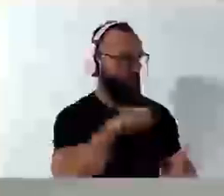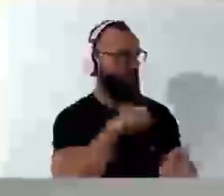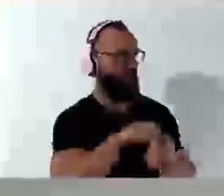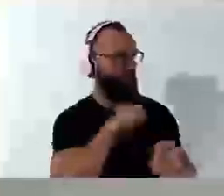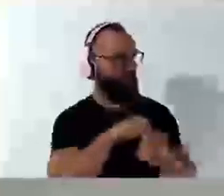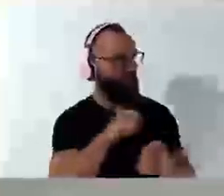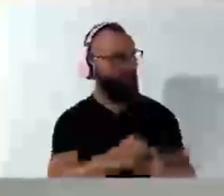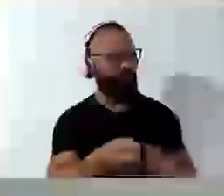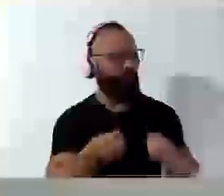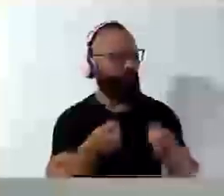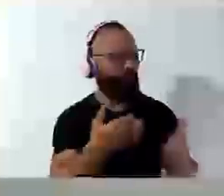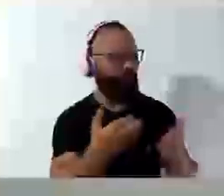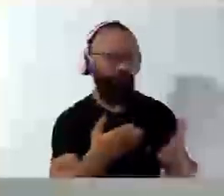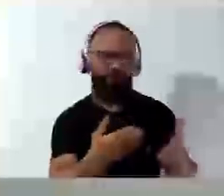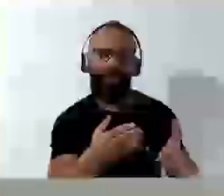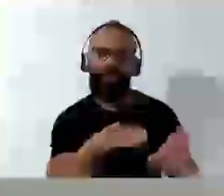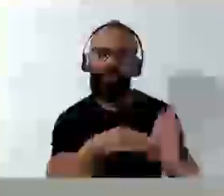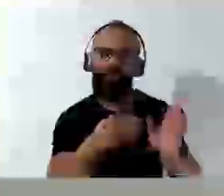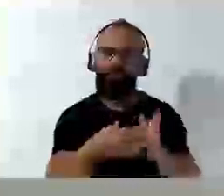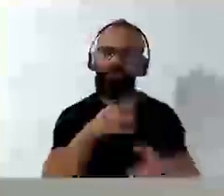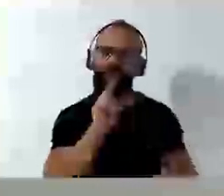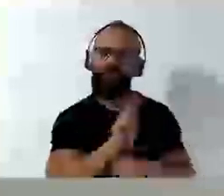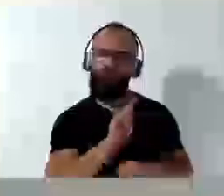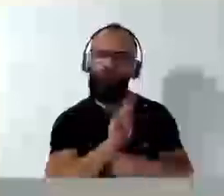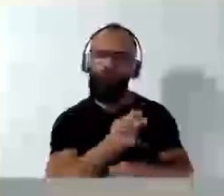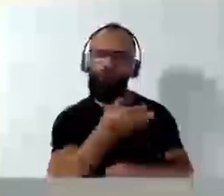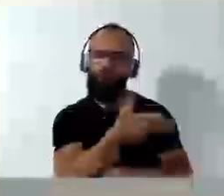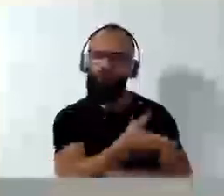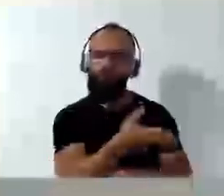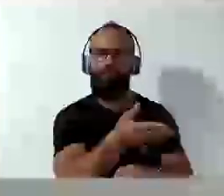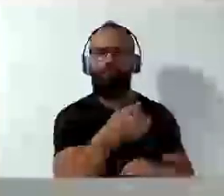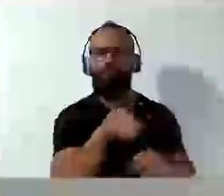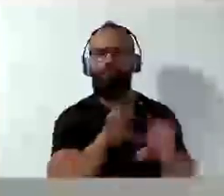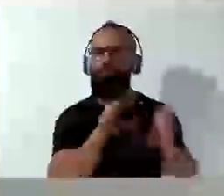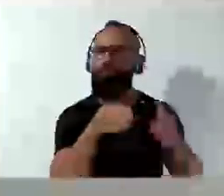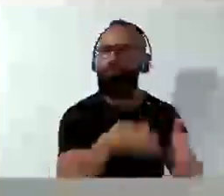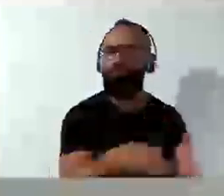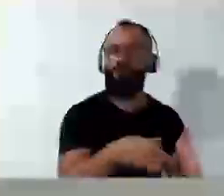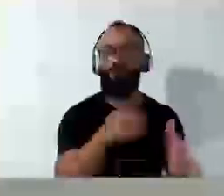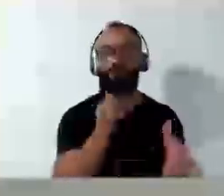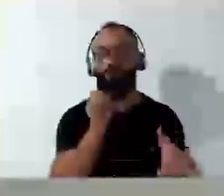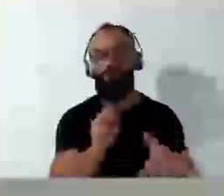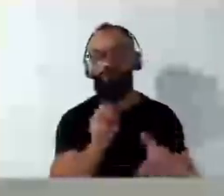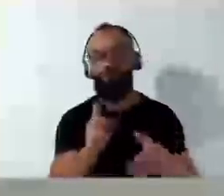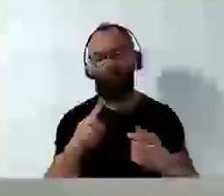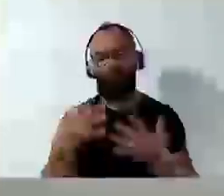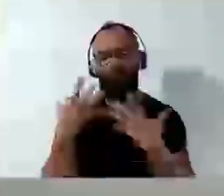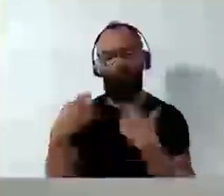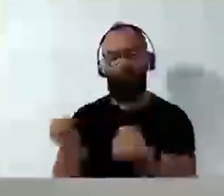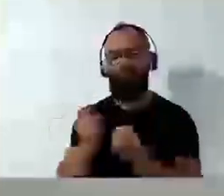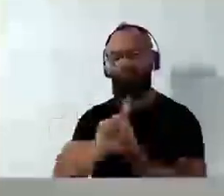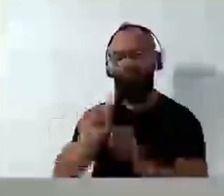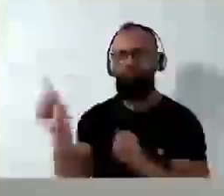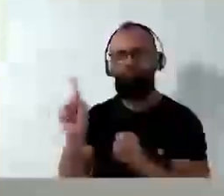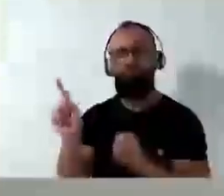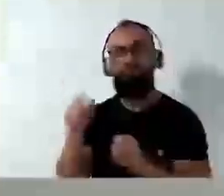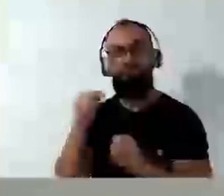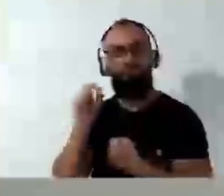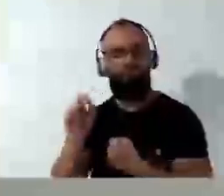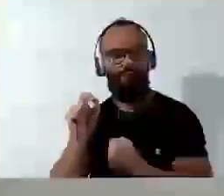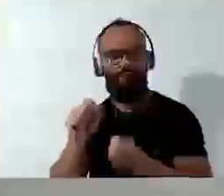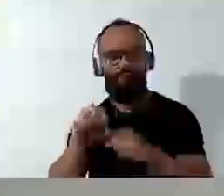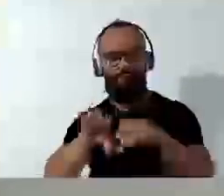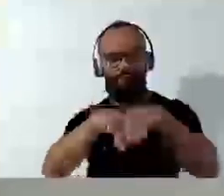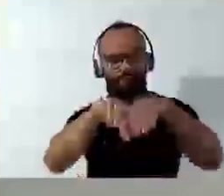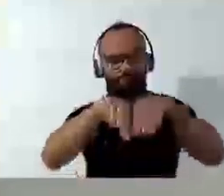todo o seu amparato a essa casa legislativa e a essa comunidade, que não vai aceitar de hipótese alguma que aquele túnel